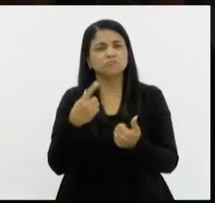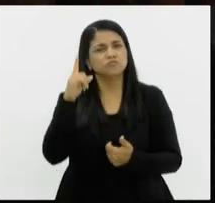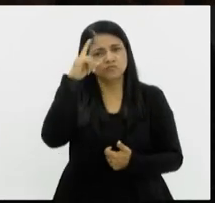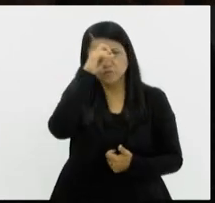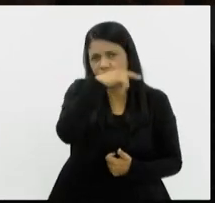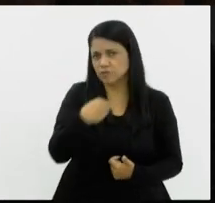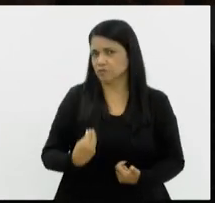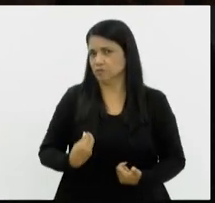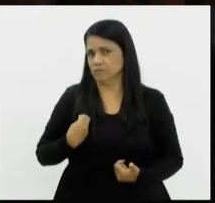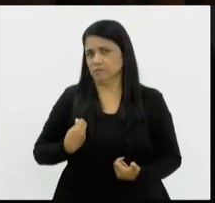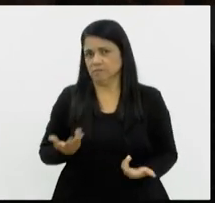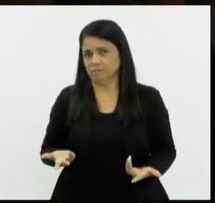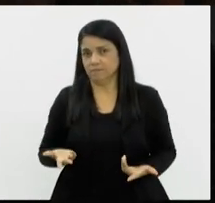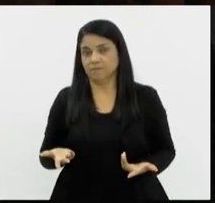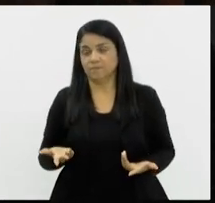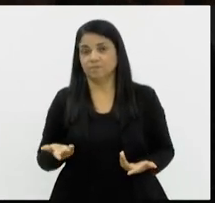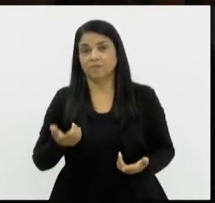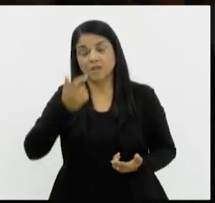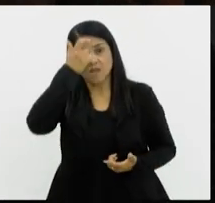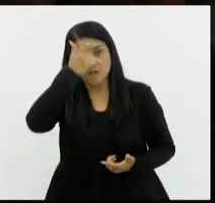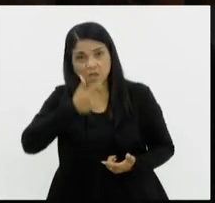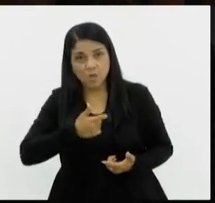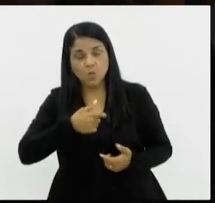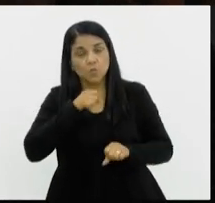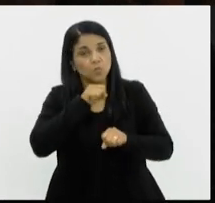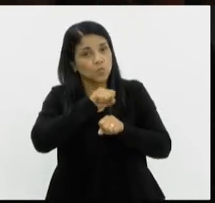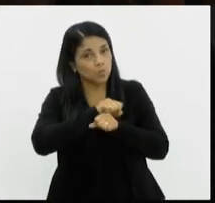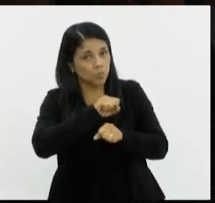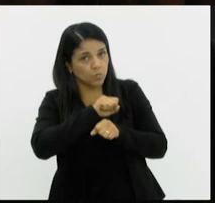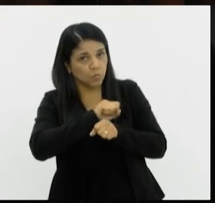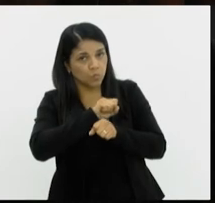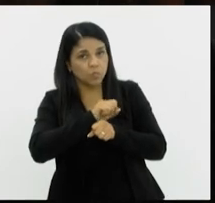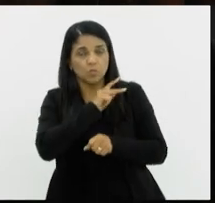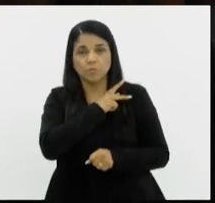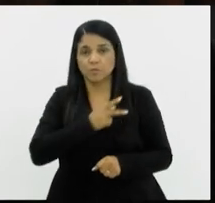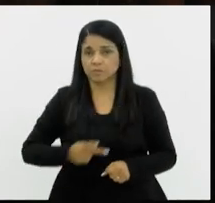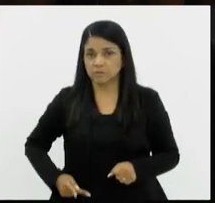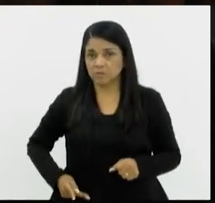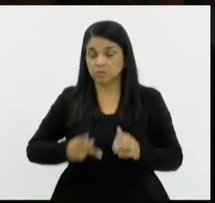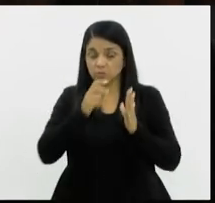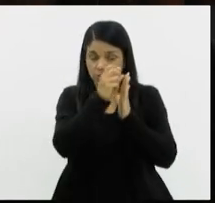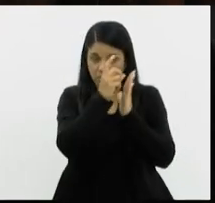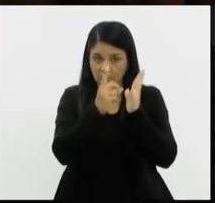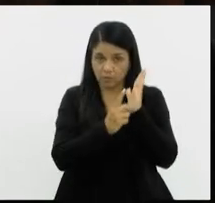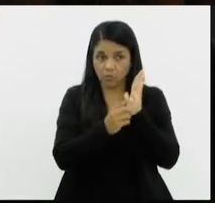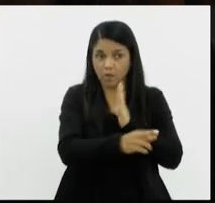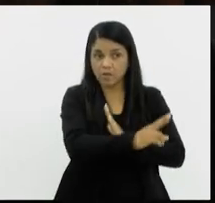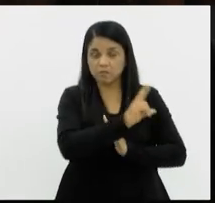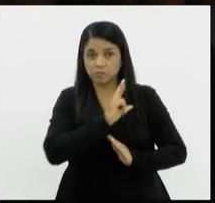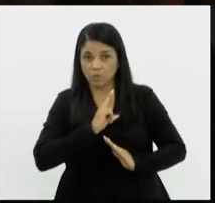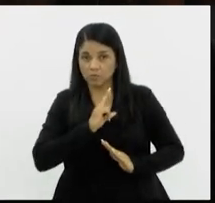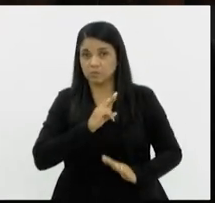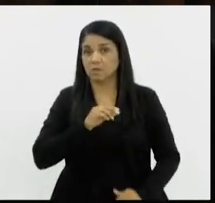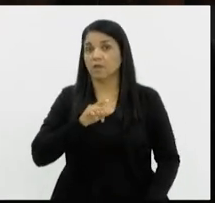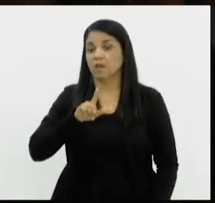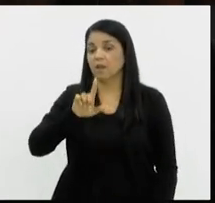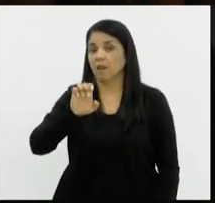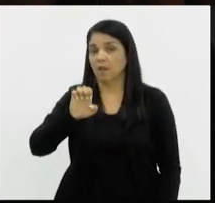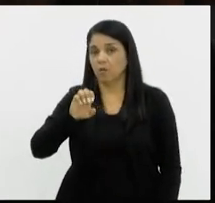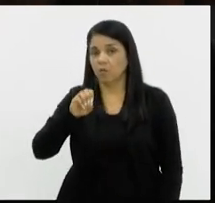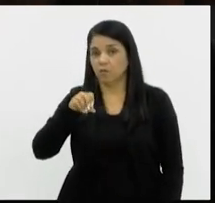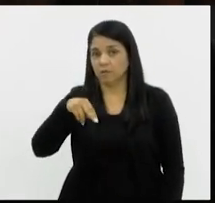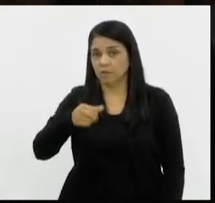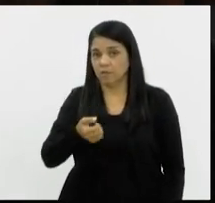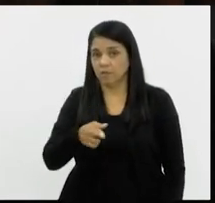Então, eu estou aguardando ao presidente do Detro, Leonardo Matias, a quem